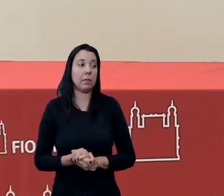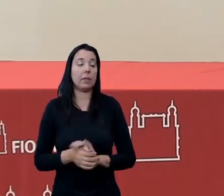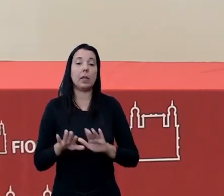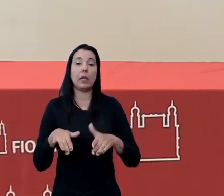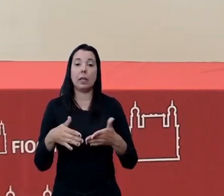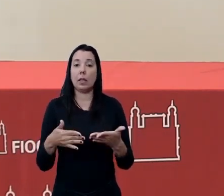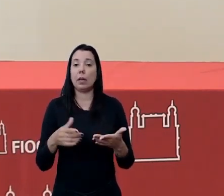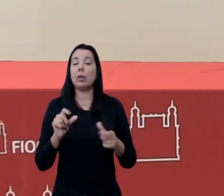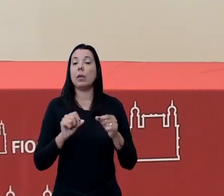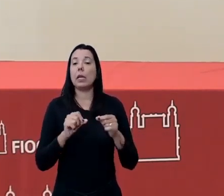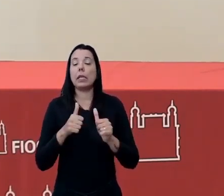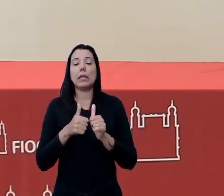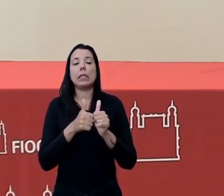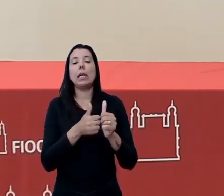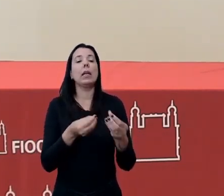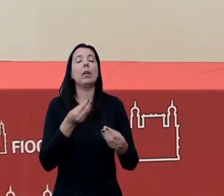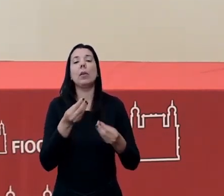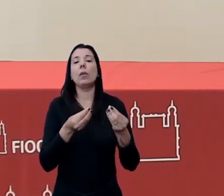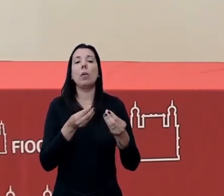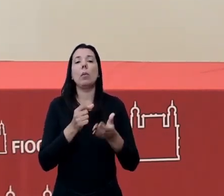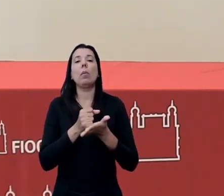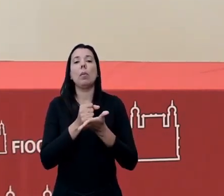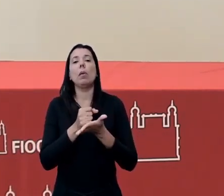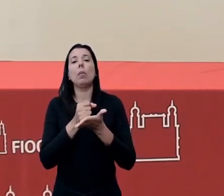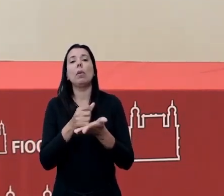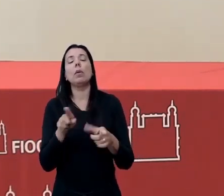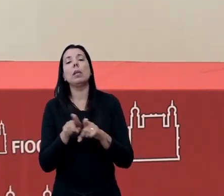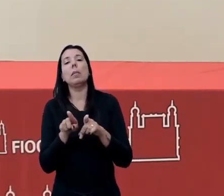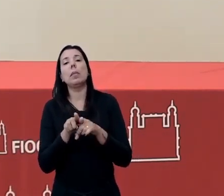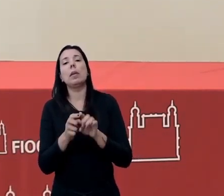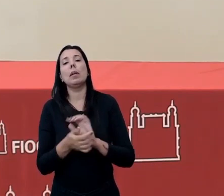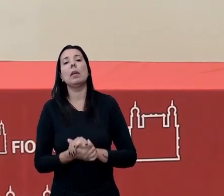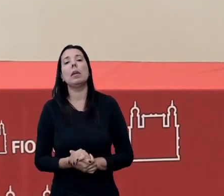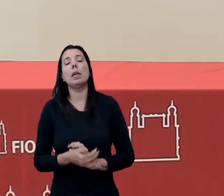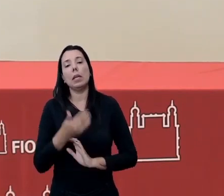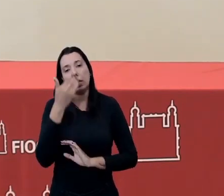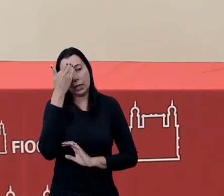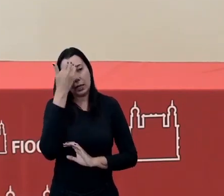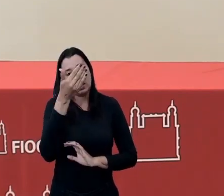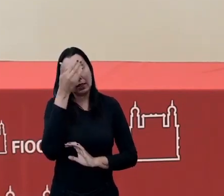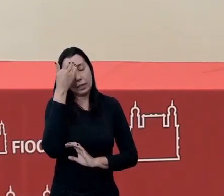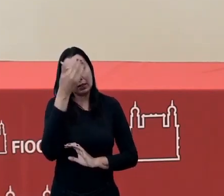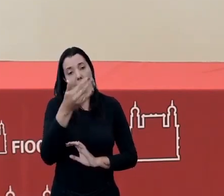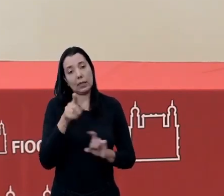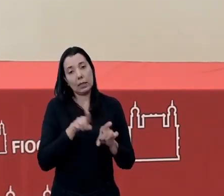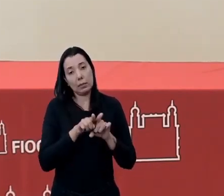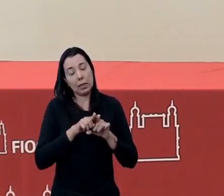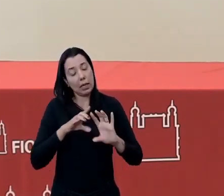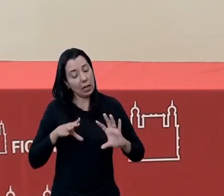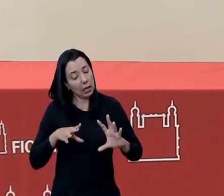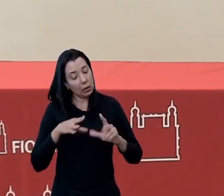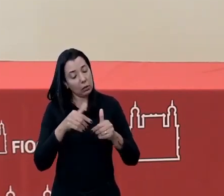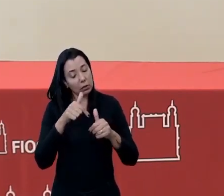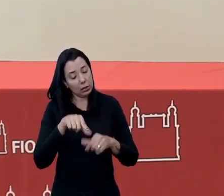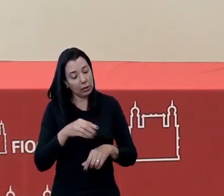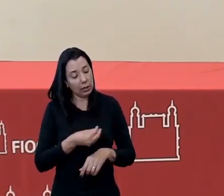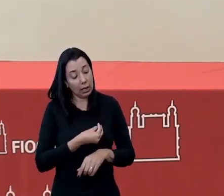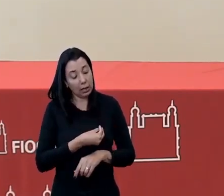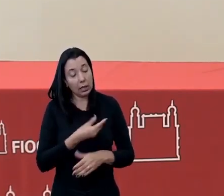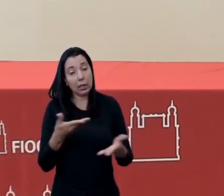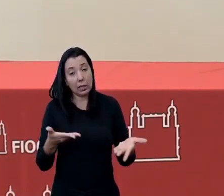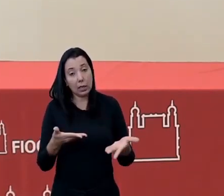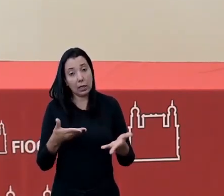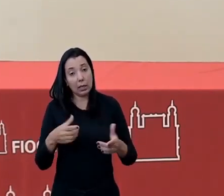de como é que a gente segue junto, se solidarizando, apoiando e agradecendo a todos que estão agora nesse